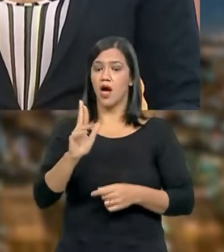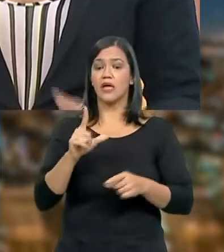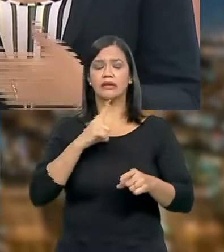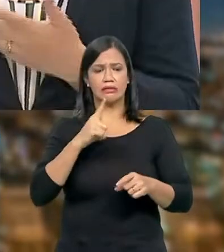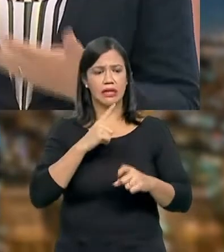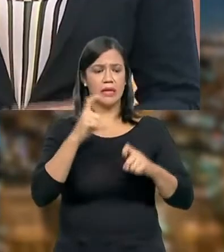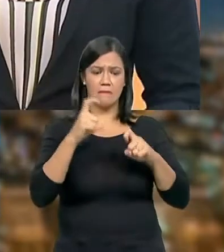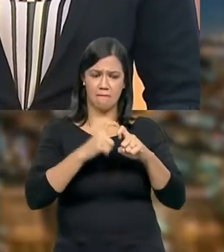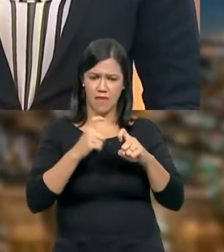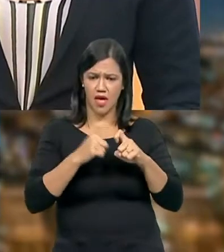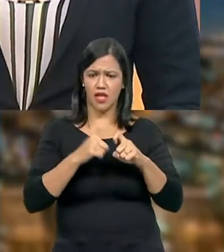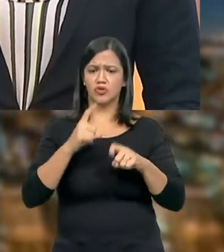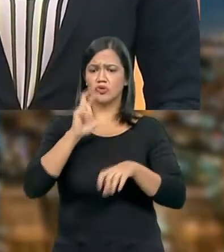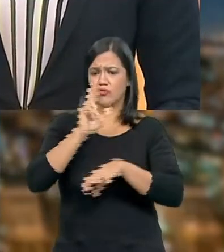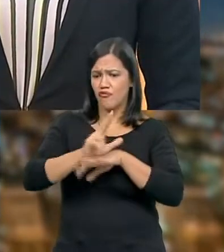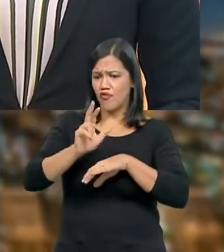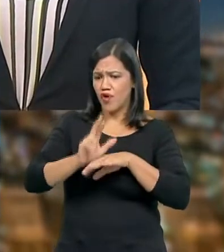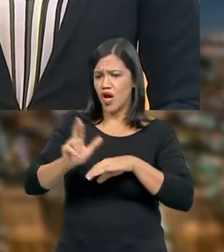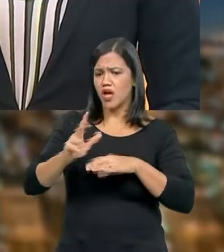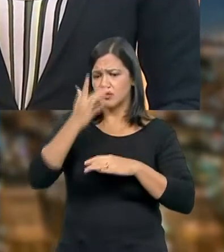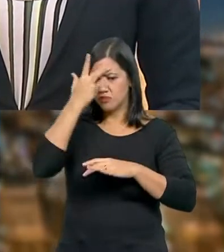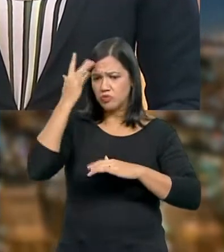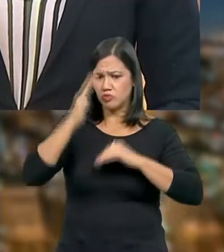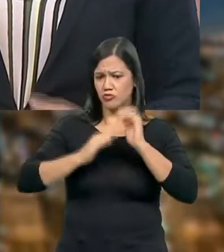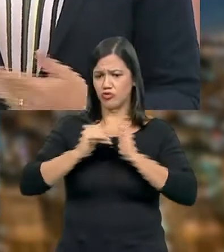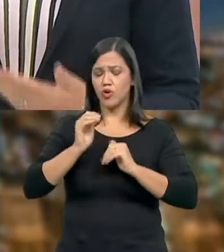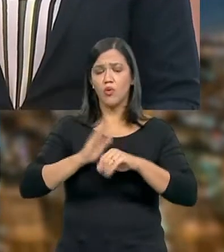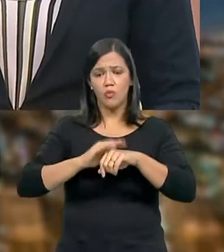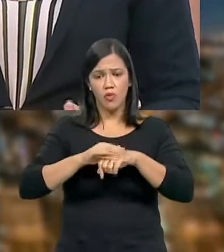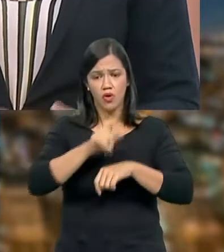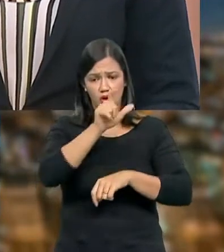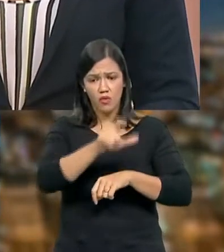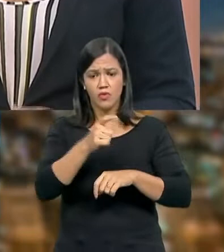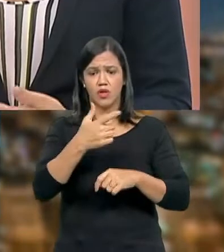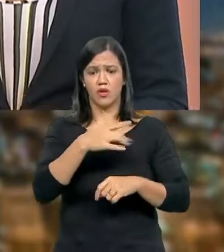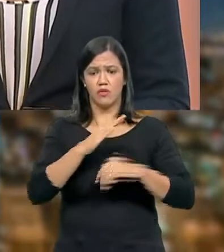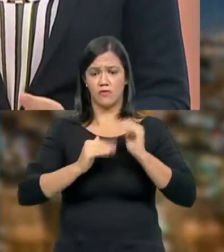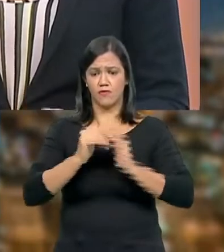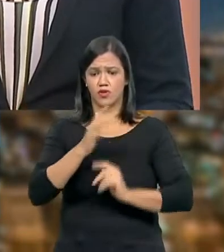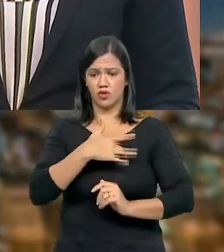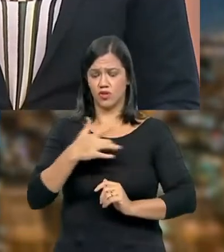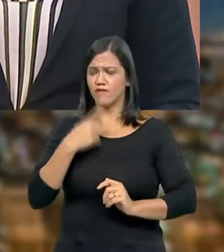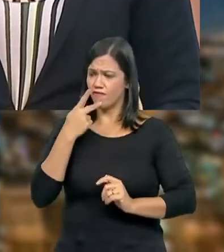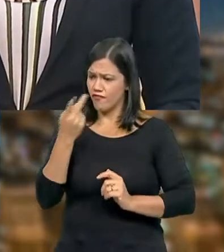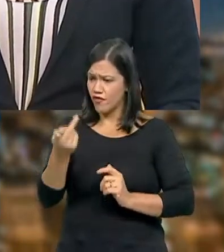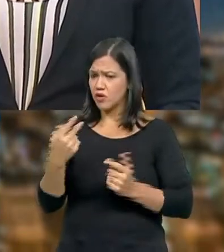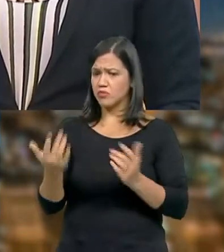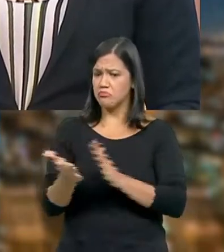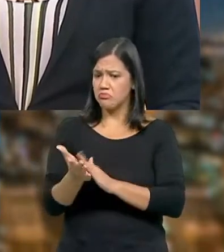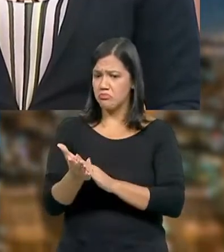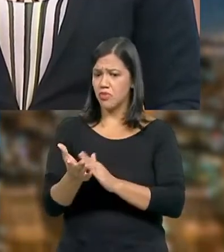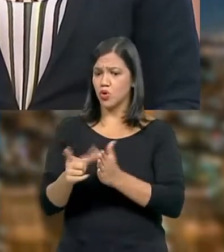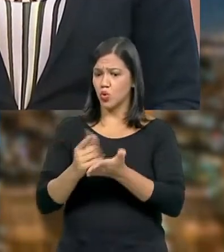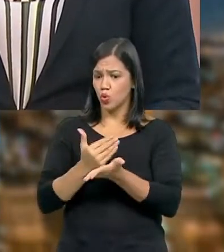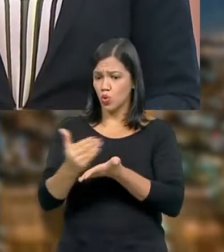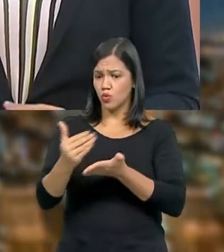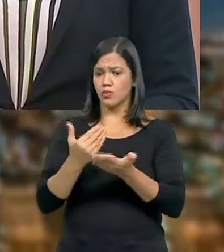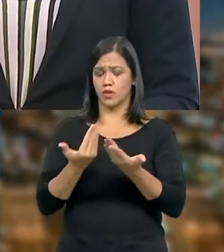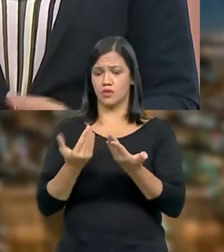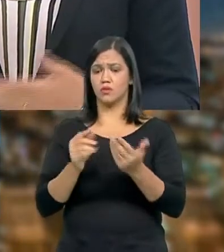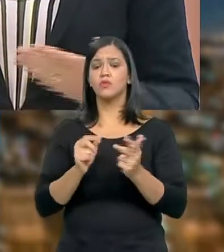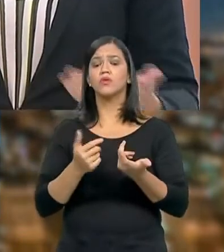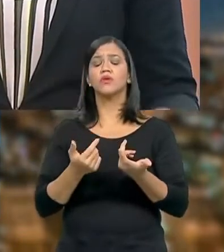sanitaristas, os próprios médicos que o ministro e profissionais da saúde que o ministro exaltou aqui no início do programa, também